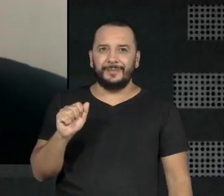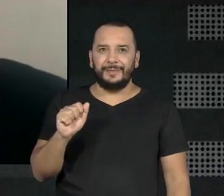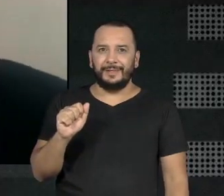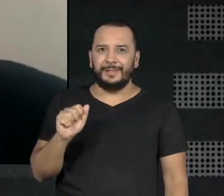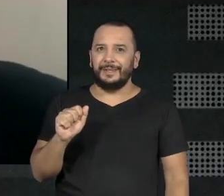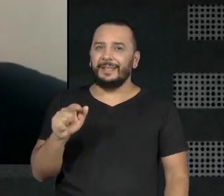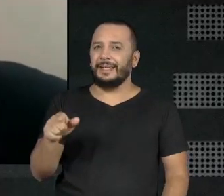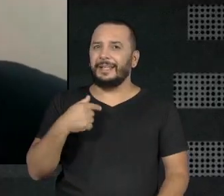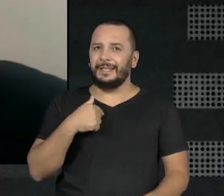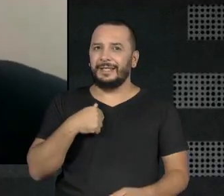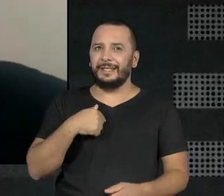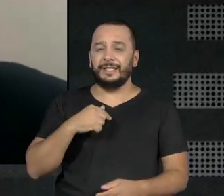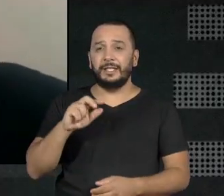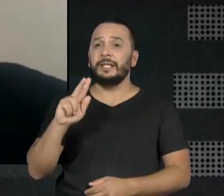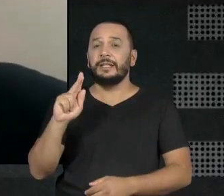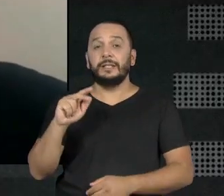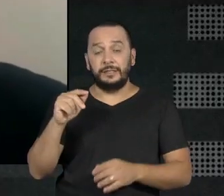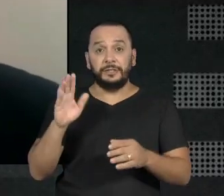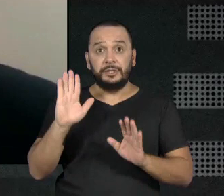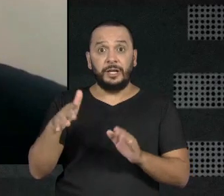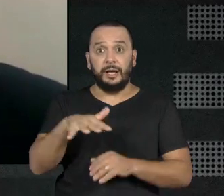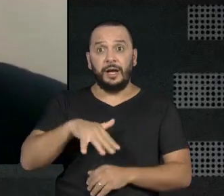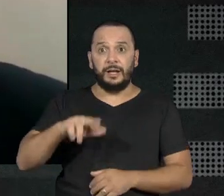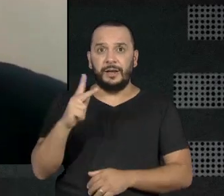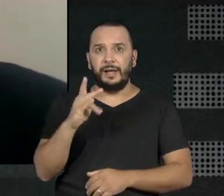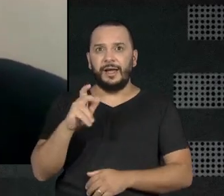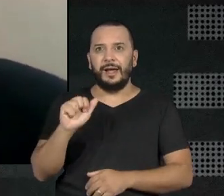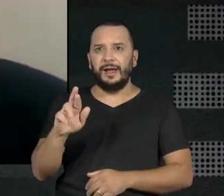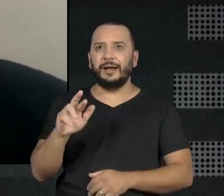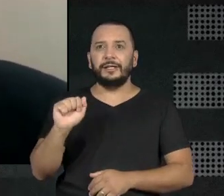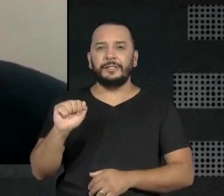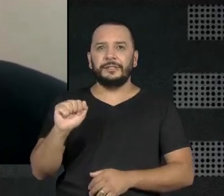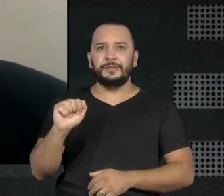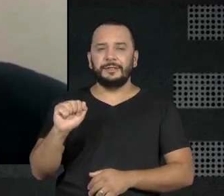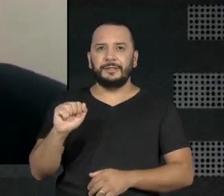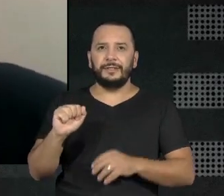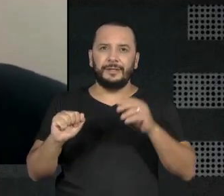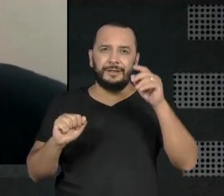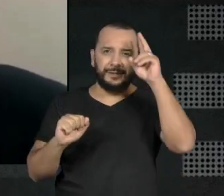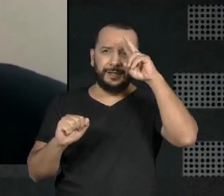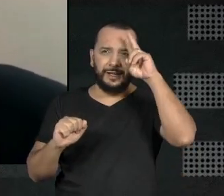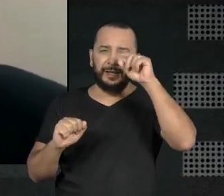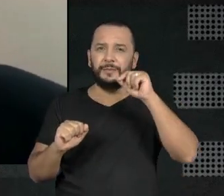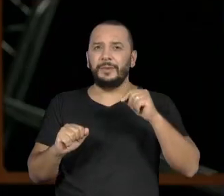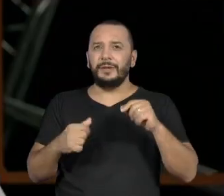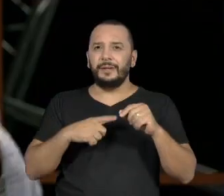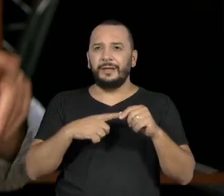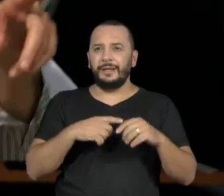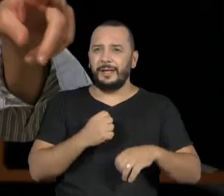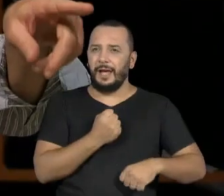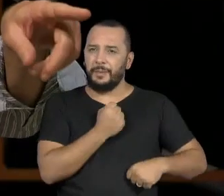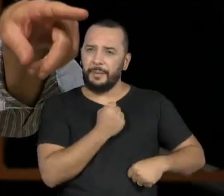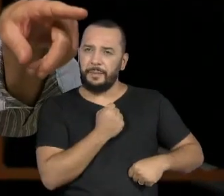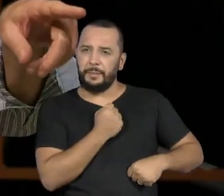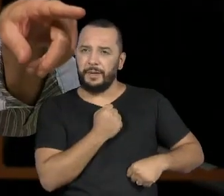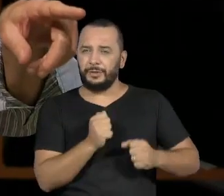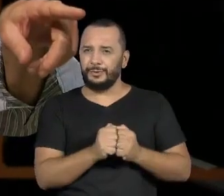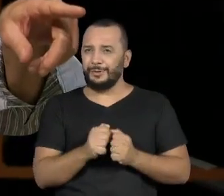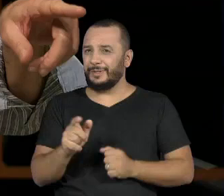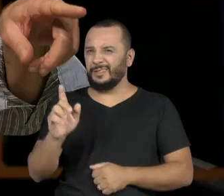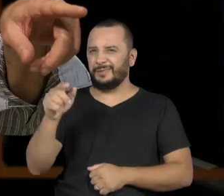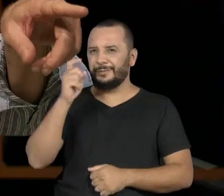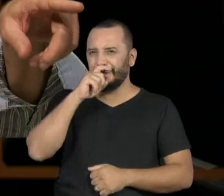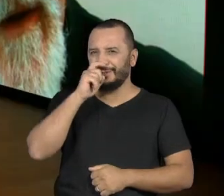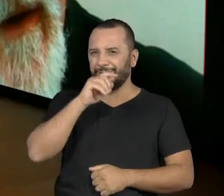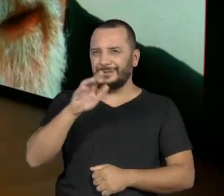Eu sempre fazia assim no reto. Ah, ele veio hoje, né? O elembro, quem? Roberto Carlos, eu não tava lá, era mentira. Mas, Donê, você tocou num assunto